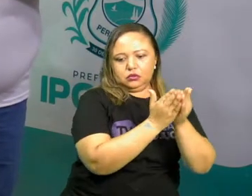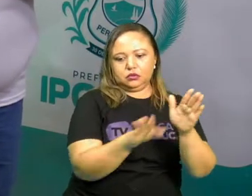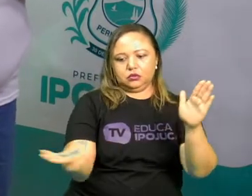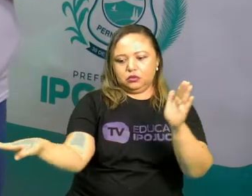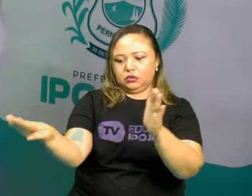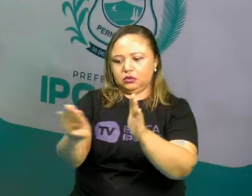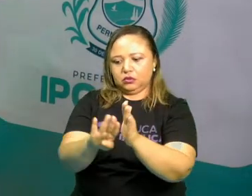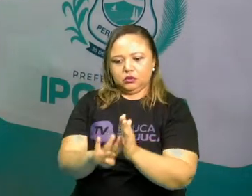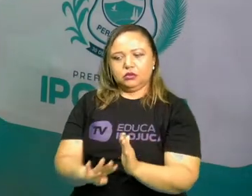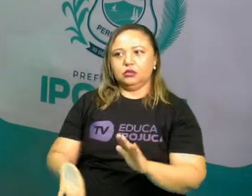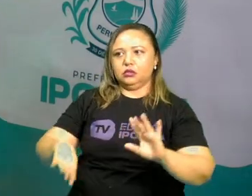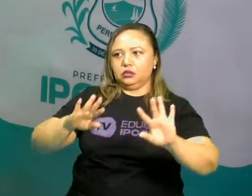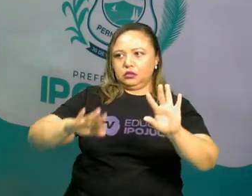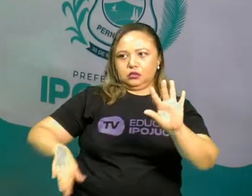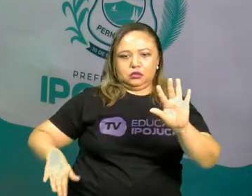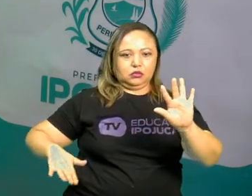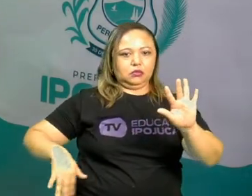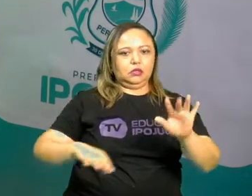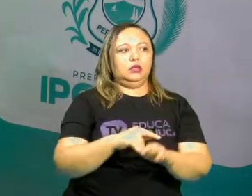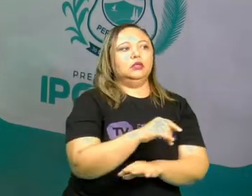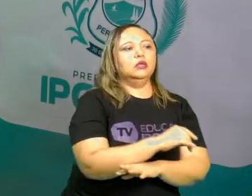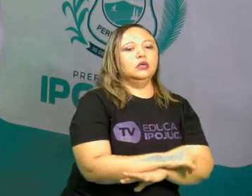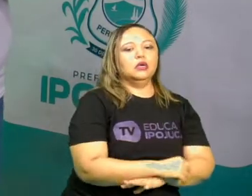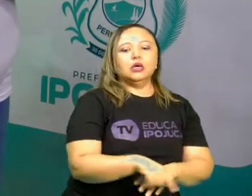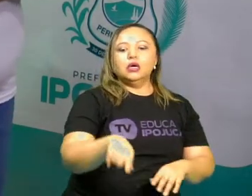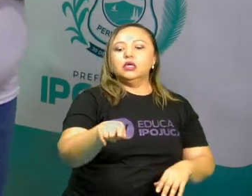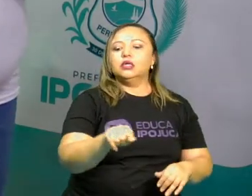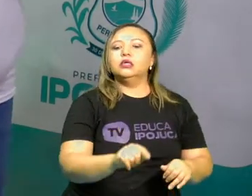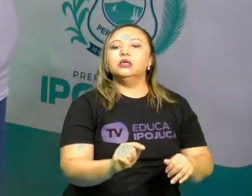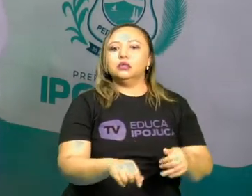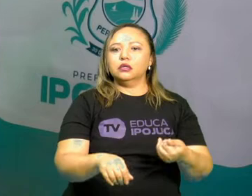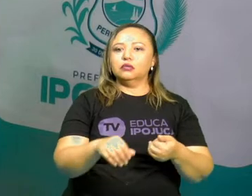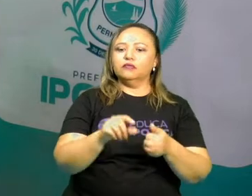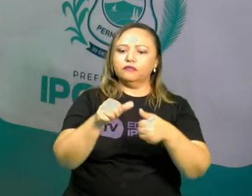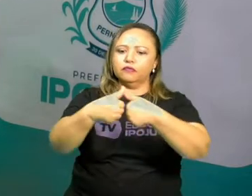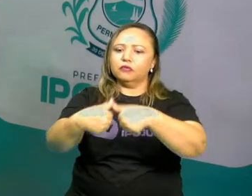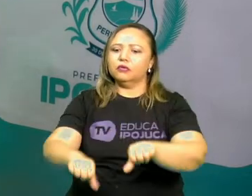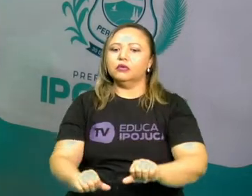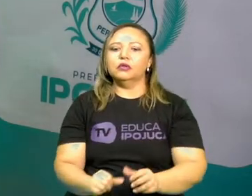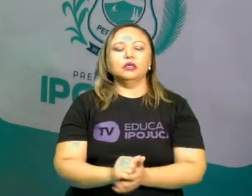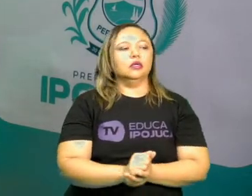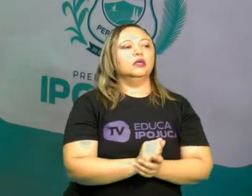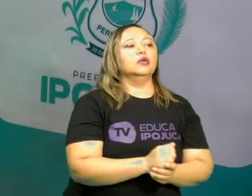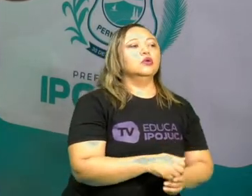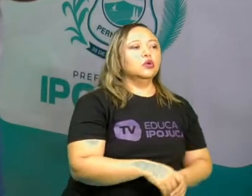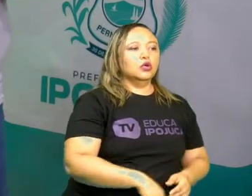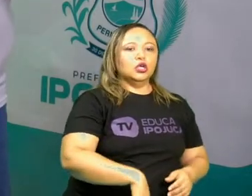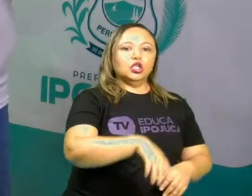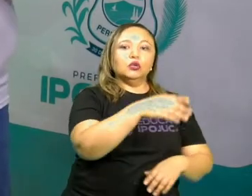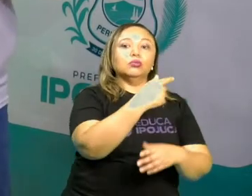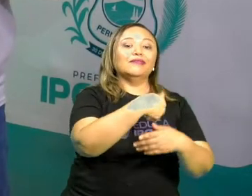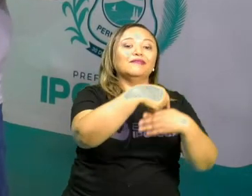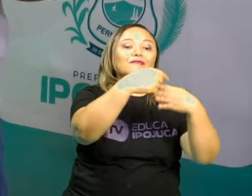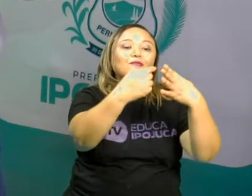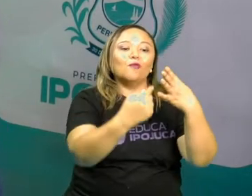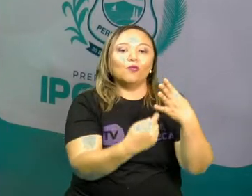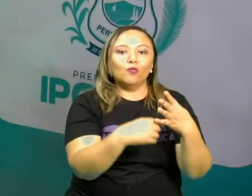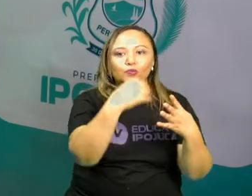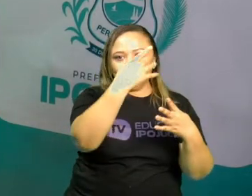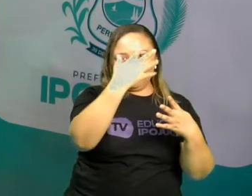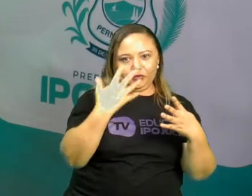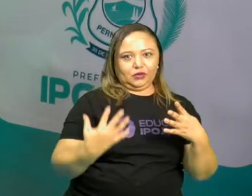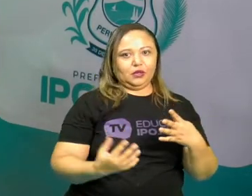tivemos quatro ciclos econômicos, quando o Brasil foi descoberto, no período colonial, qual Brasil? A cana,